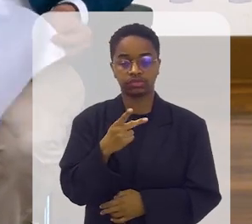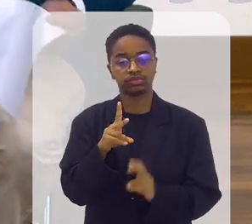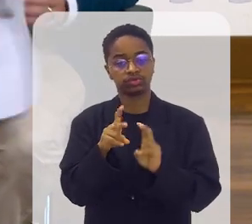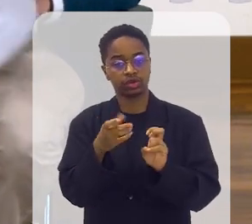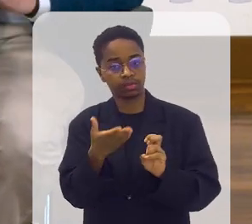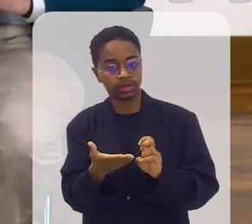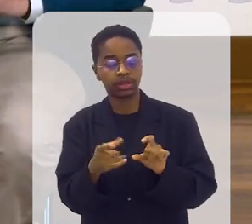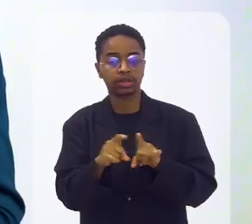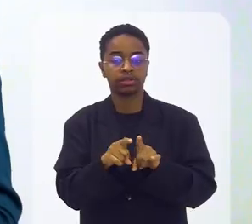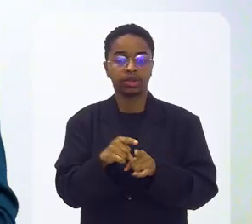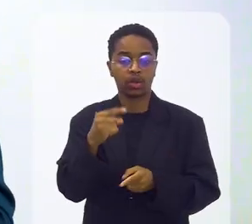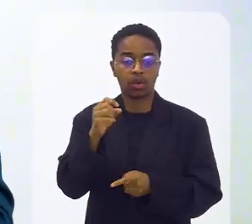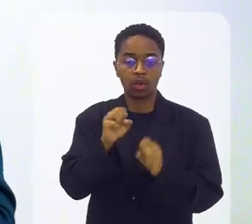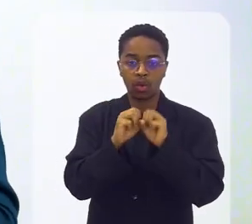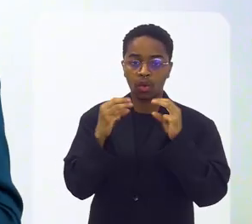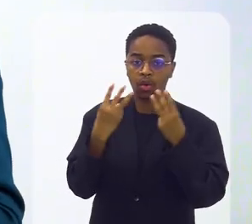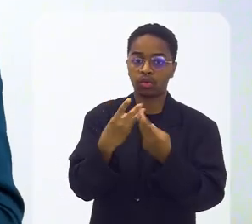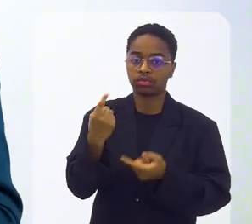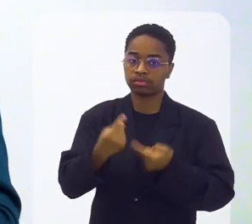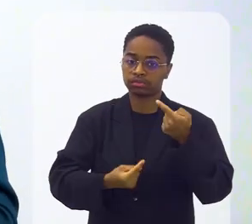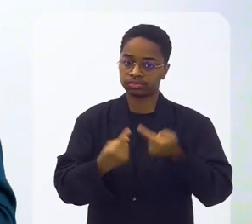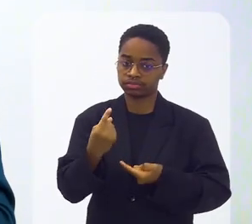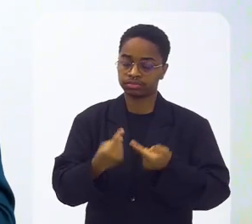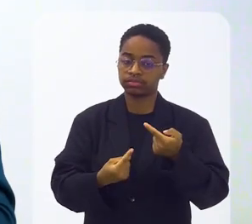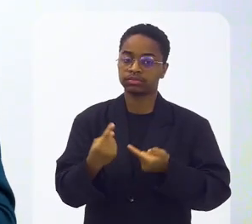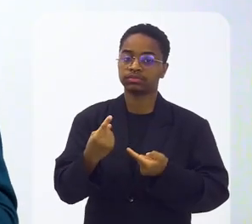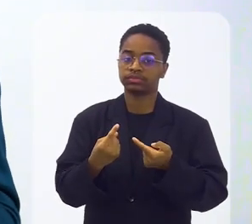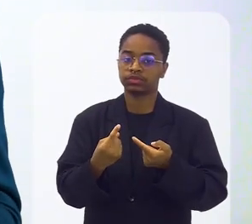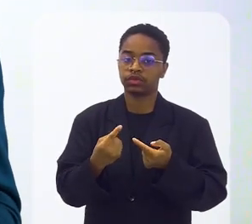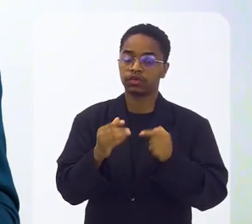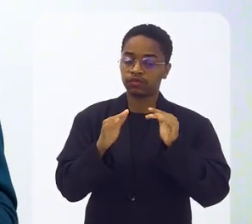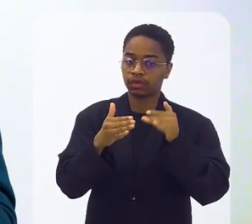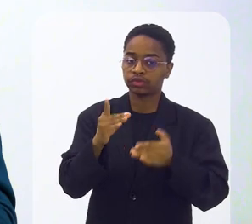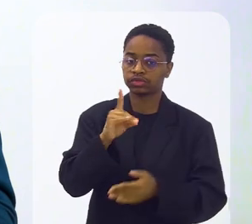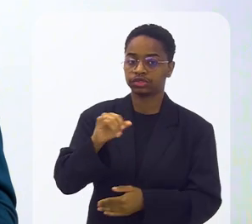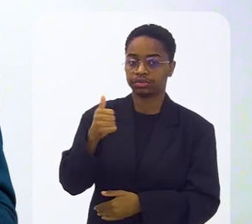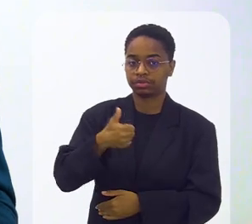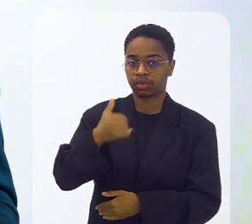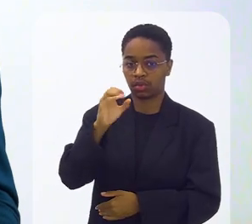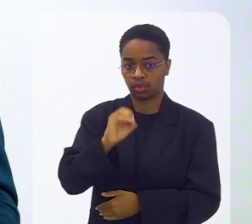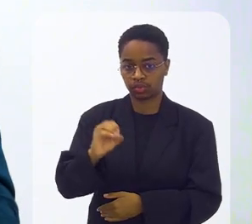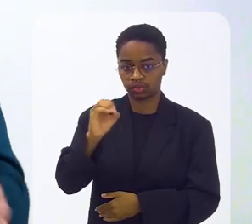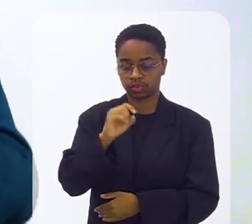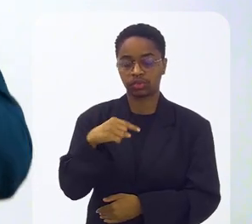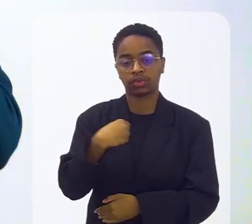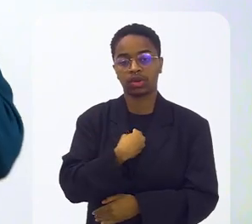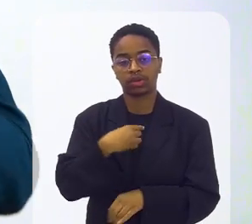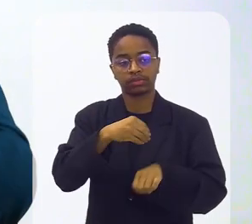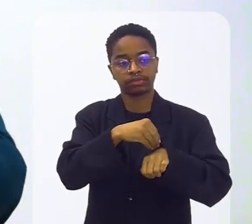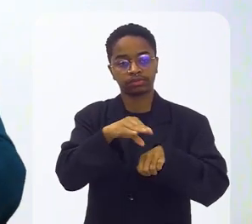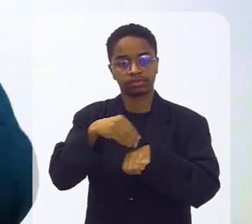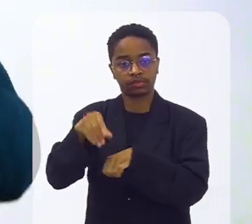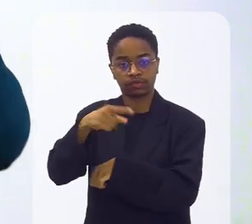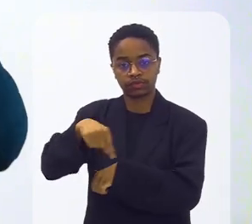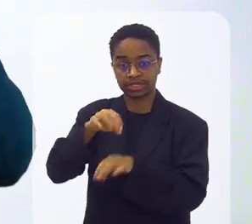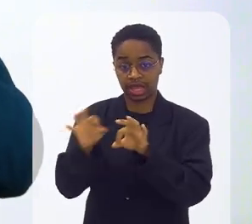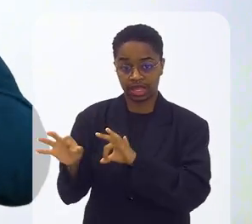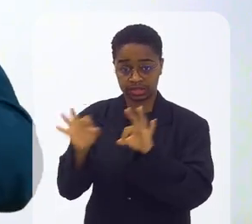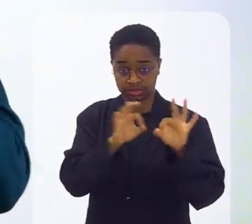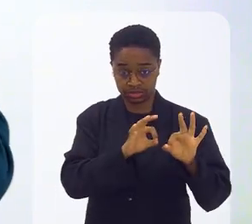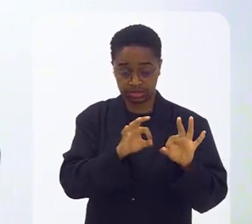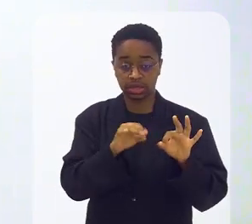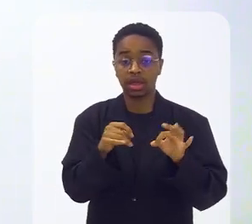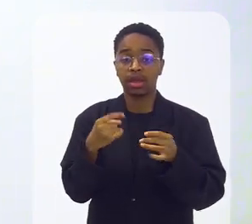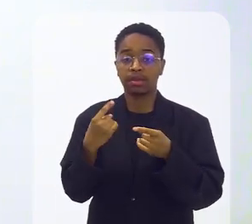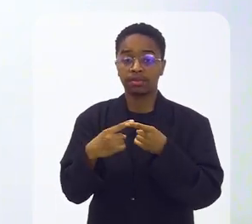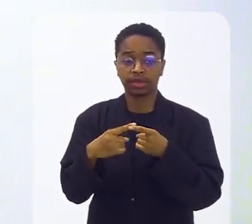da Pessoa Idosa, instituído pela ONU, a Organização das Nações Unidas, para o dia 1º de outubro. Estamos trazendo a notícia para aquele que